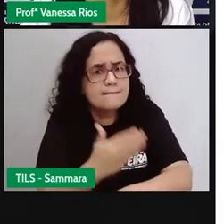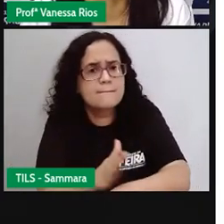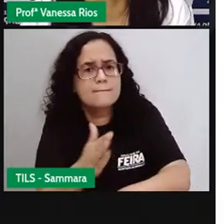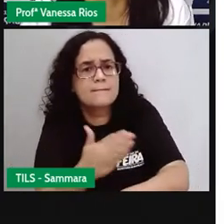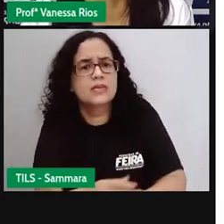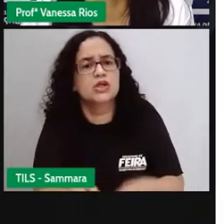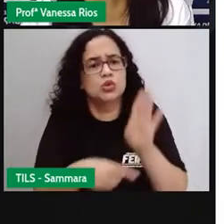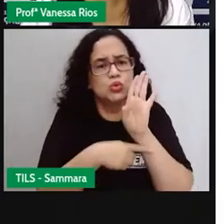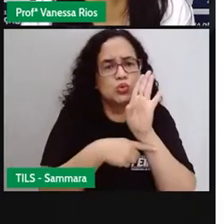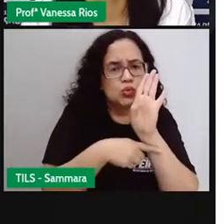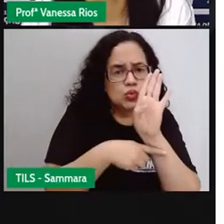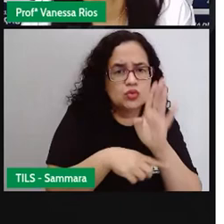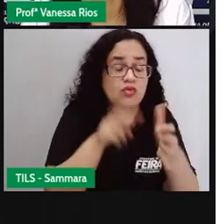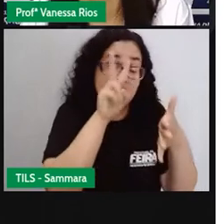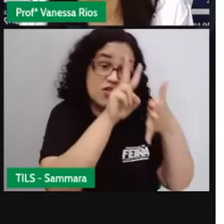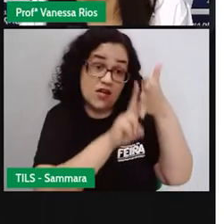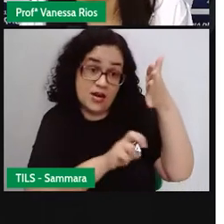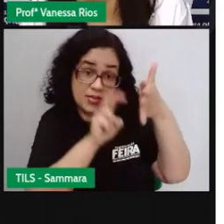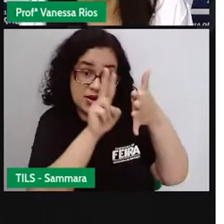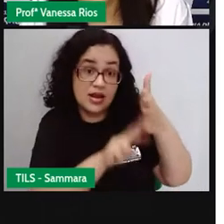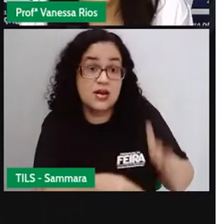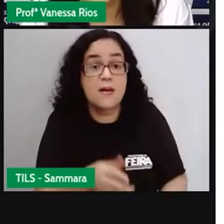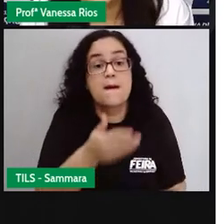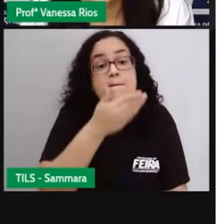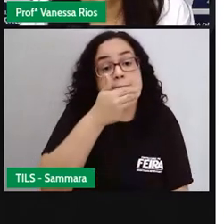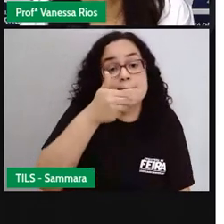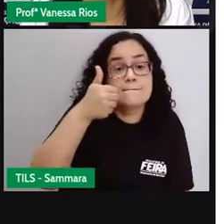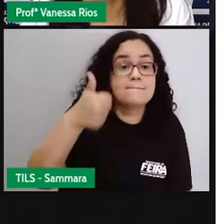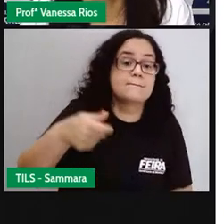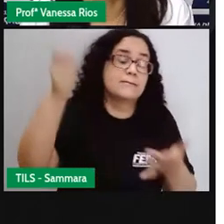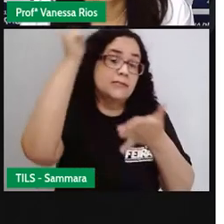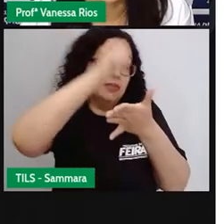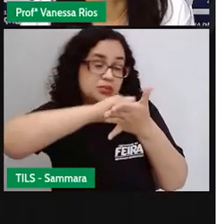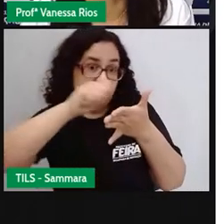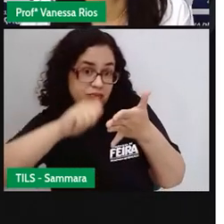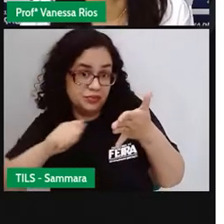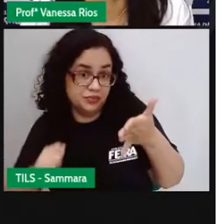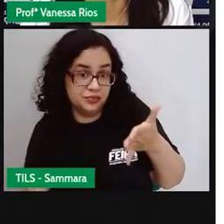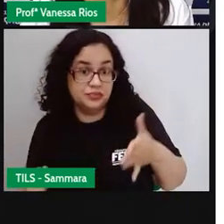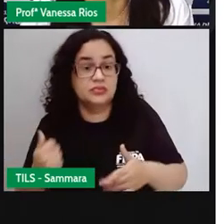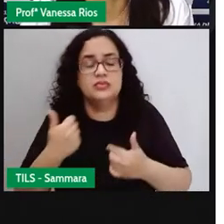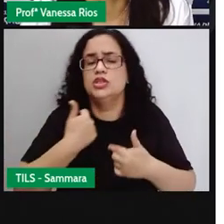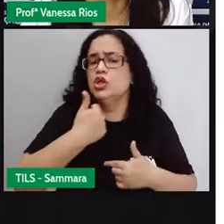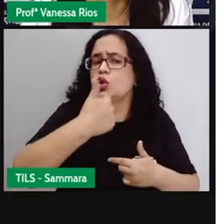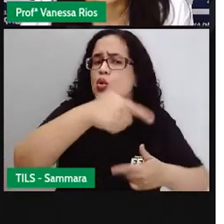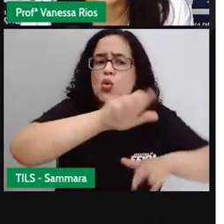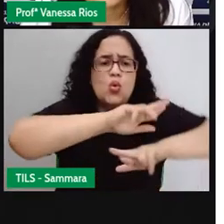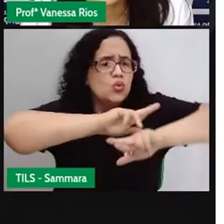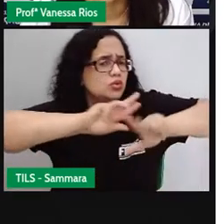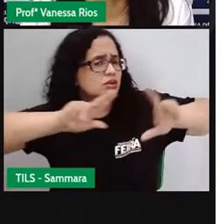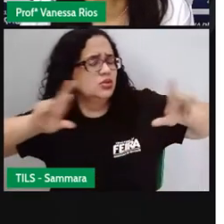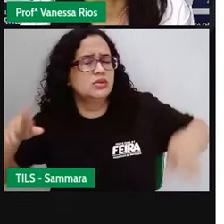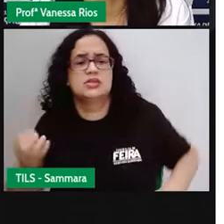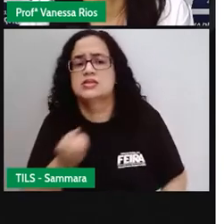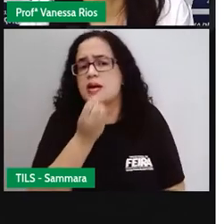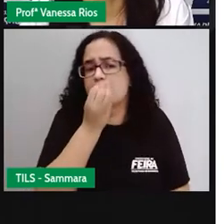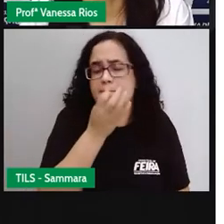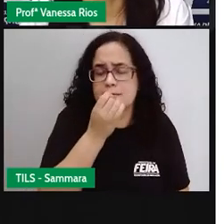contribui com o crescimento do nosso vocabulário e melhora também a nossa escrita além de outros